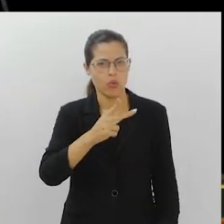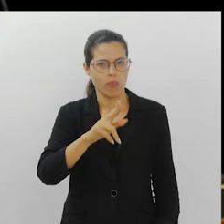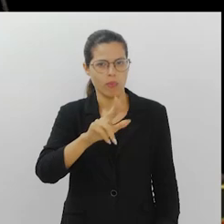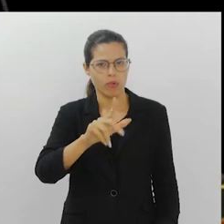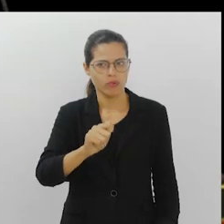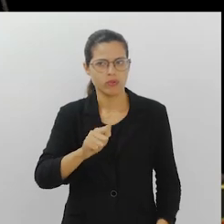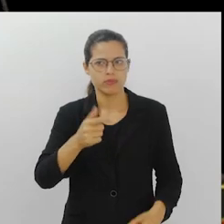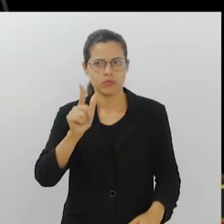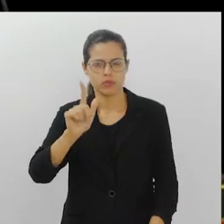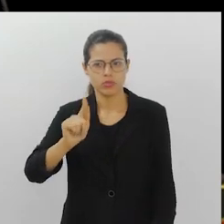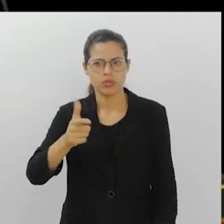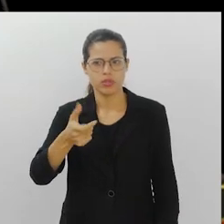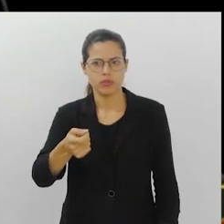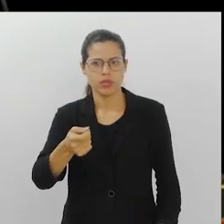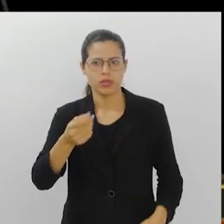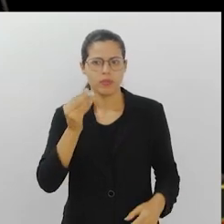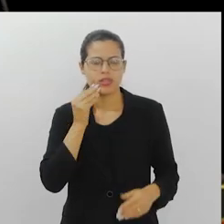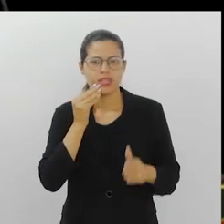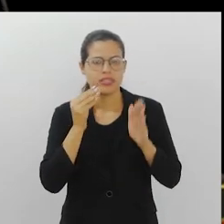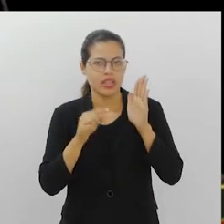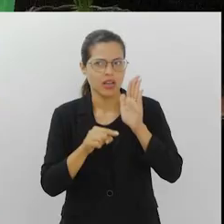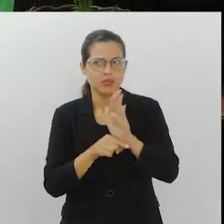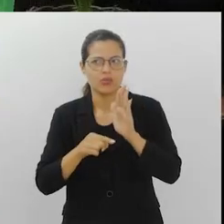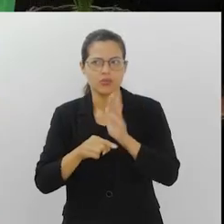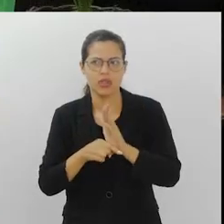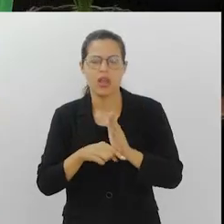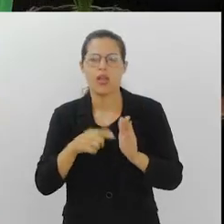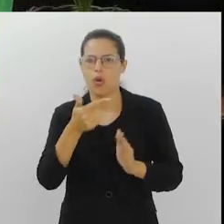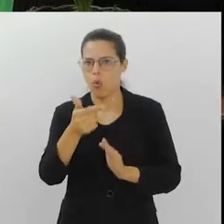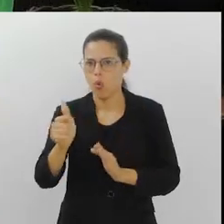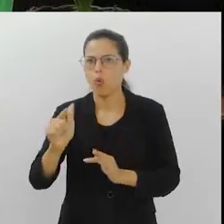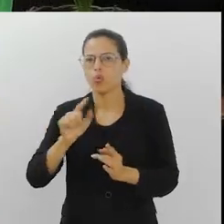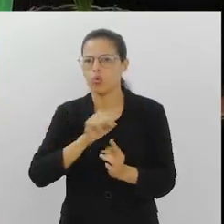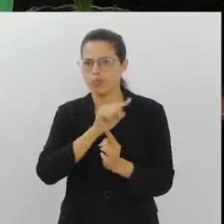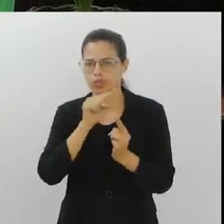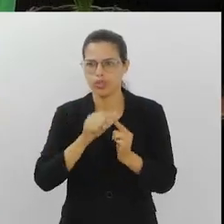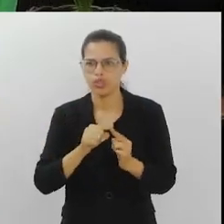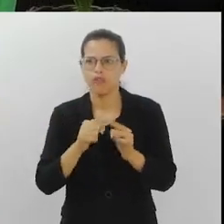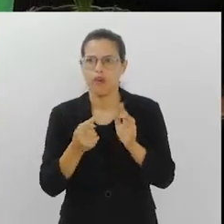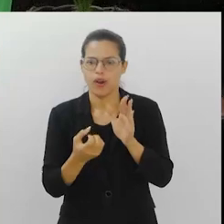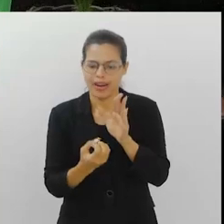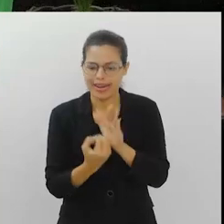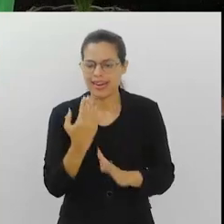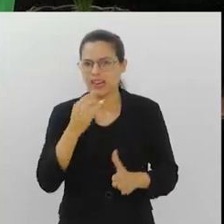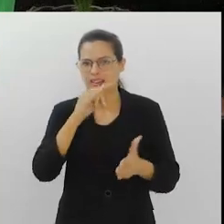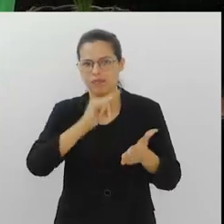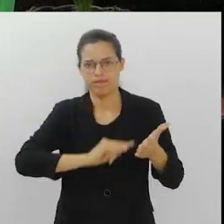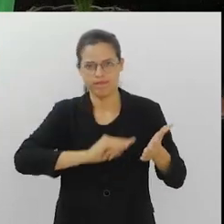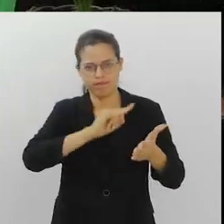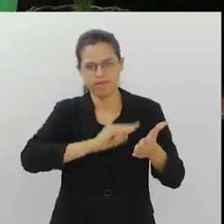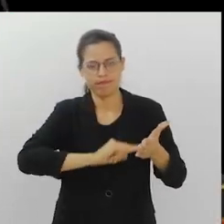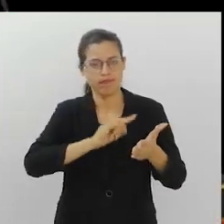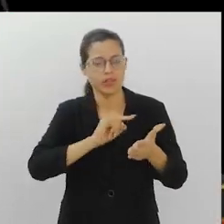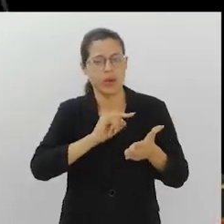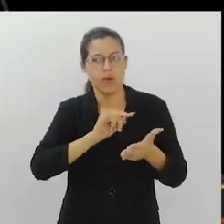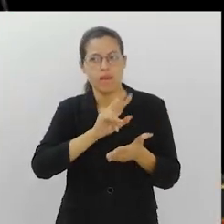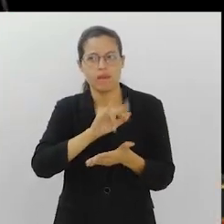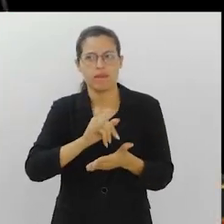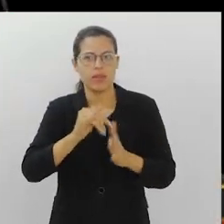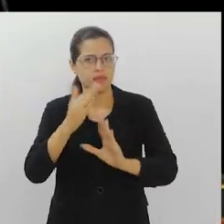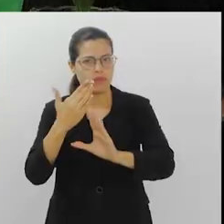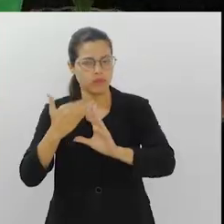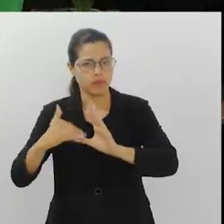que possa colaborar com isso também. Essa é outra meta desse encontro. É uma outra Elaborar esse documento. Elaborar esse documento. vai ser